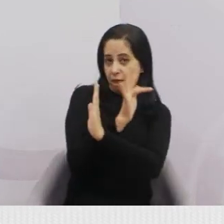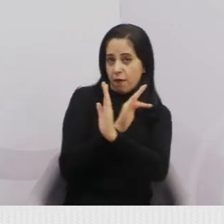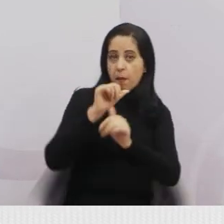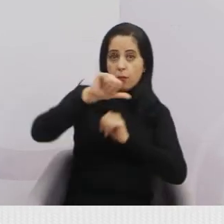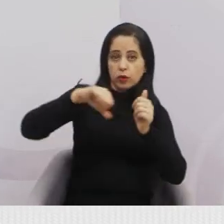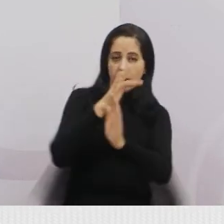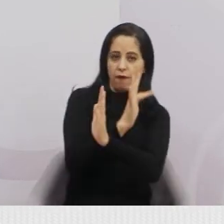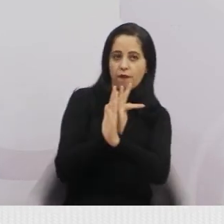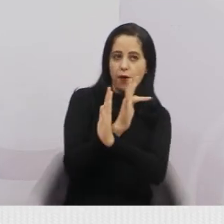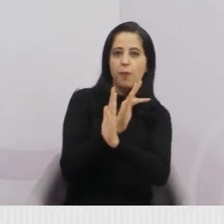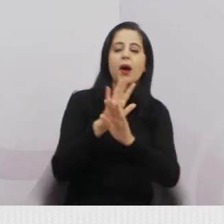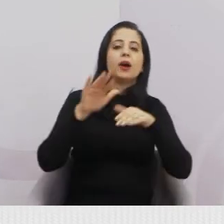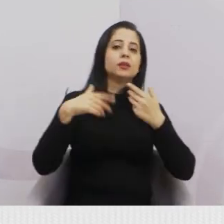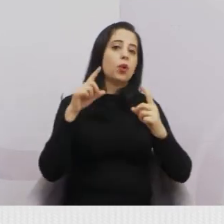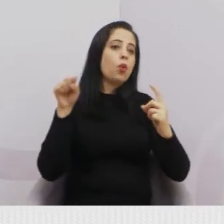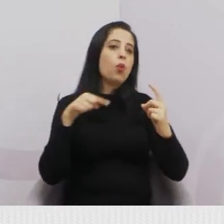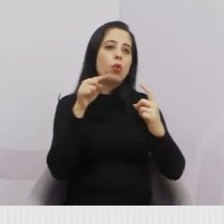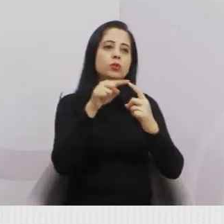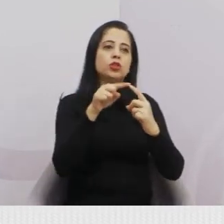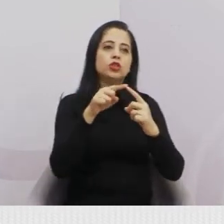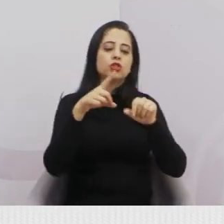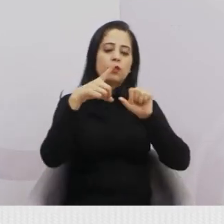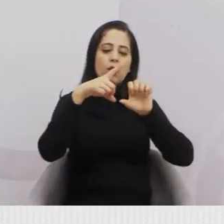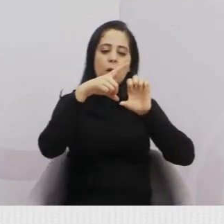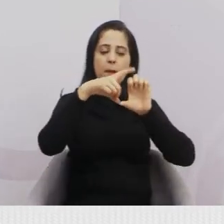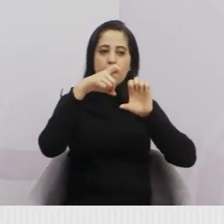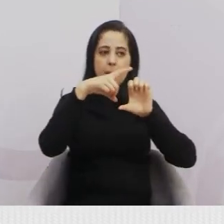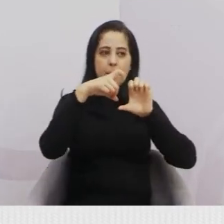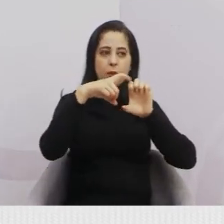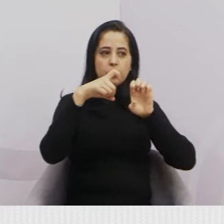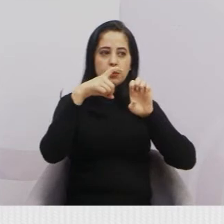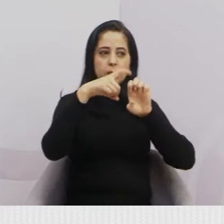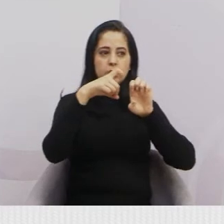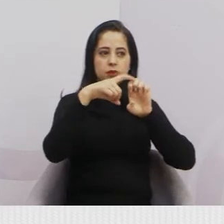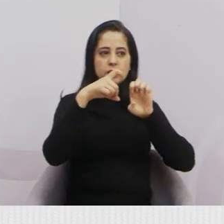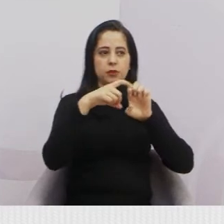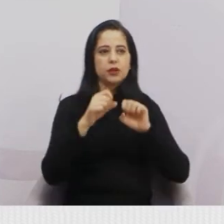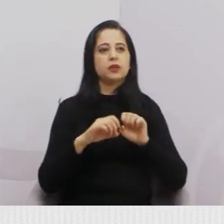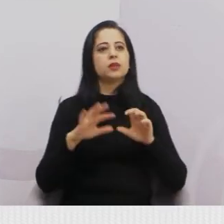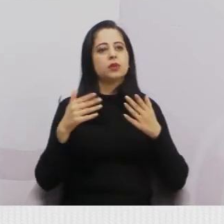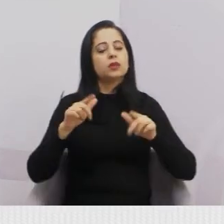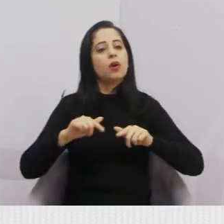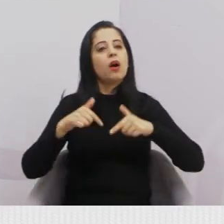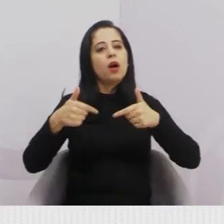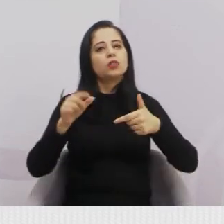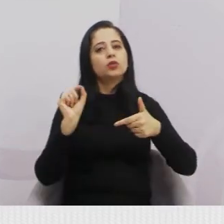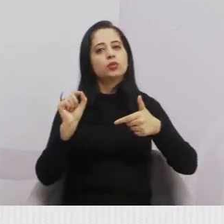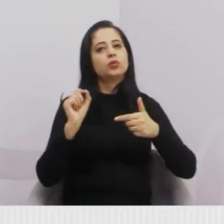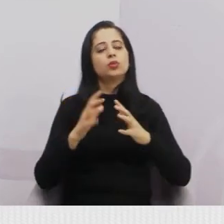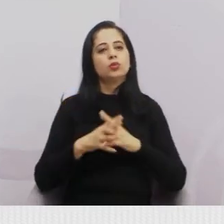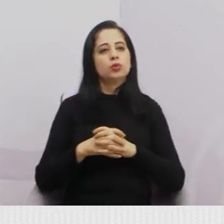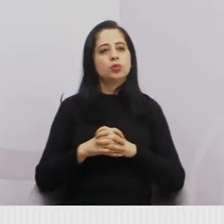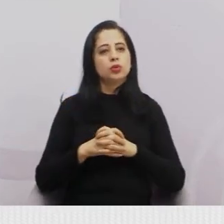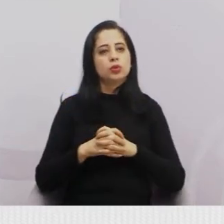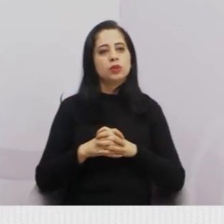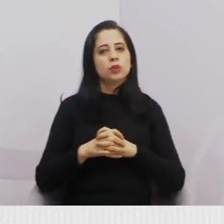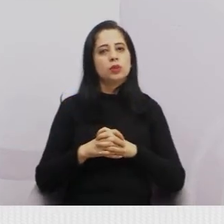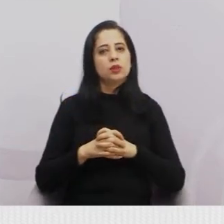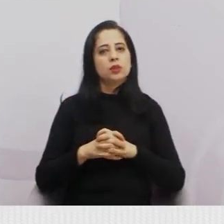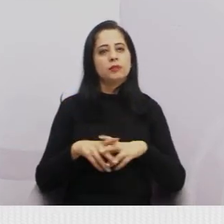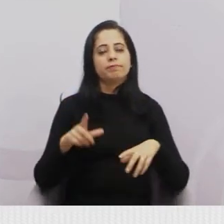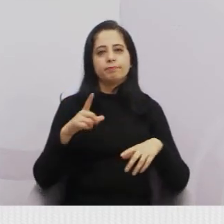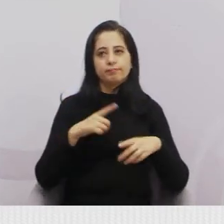desse Bolsa Empreendedor, no caso. E essa ação está dividida em